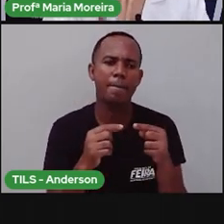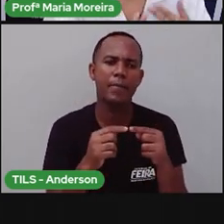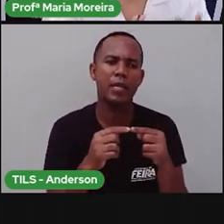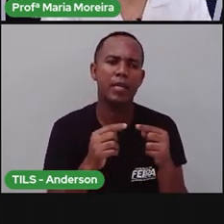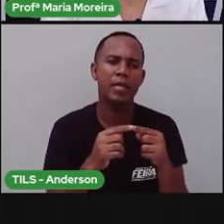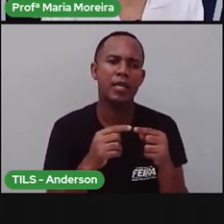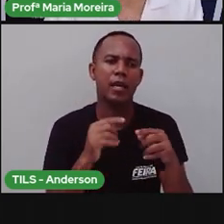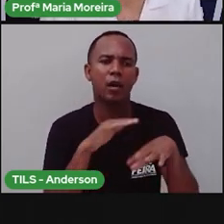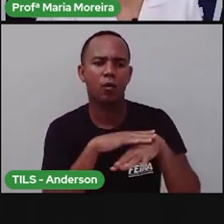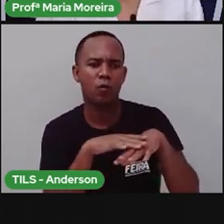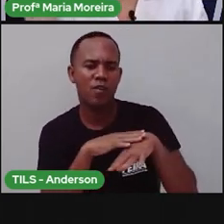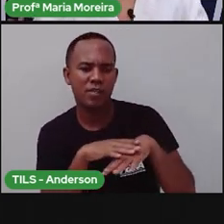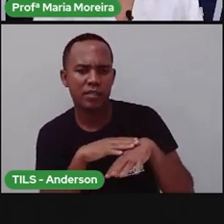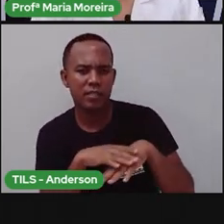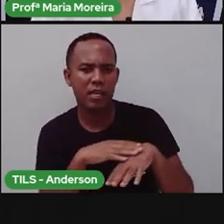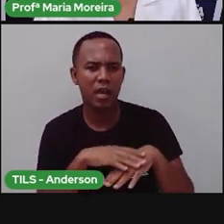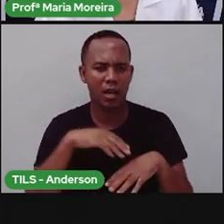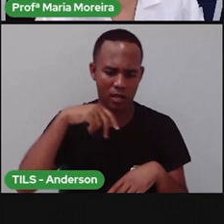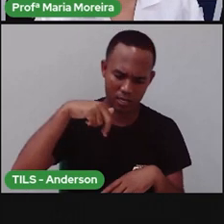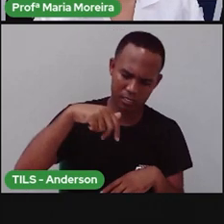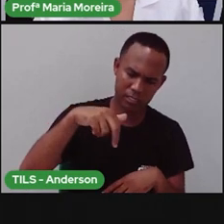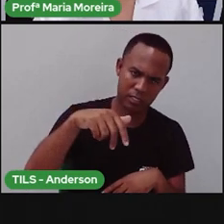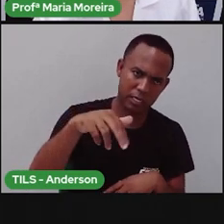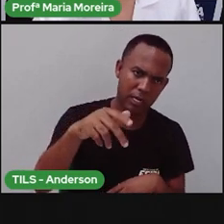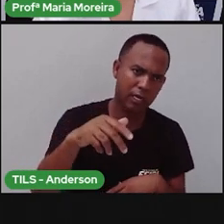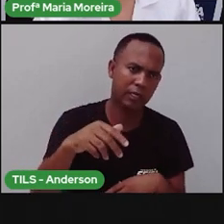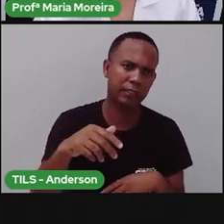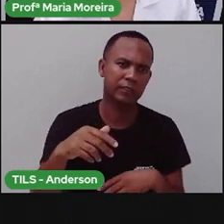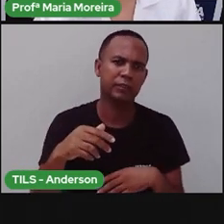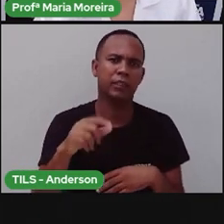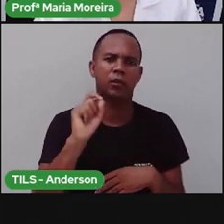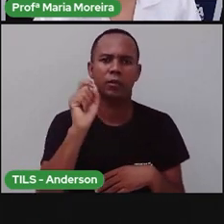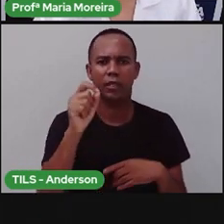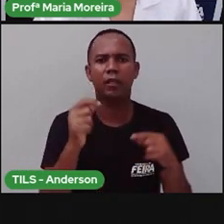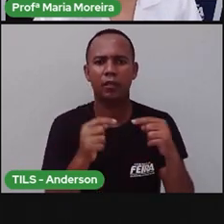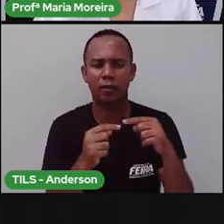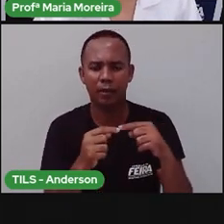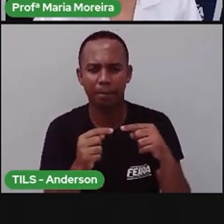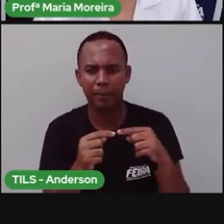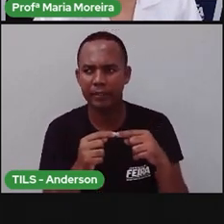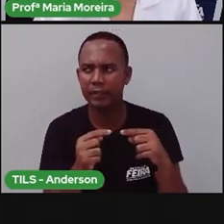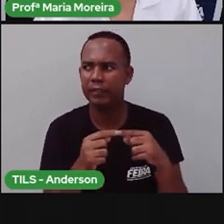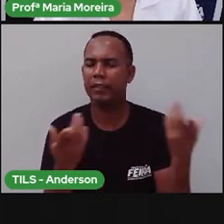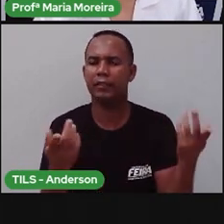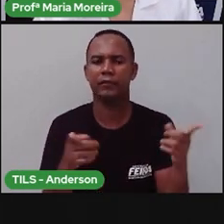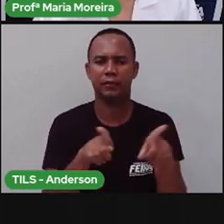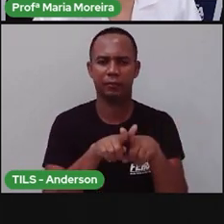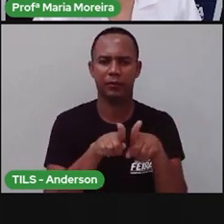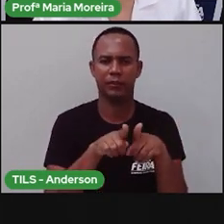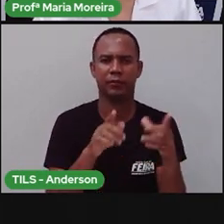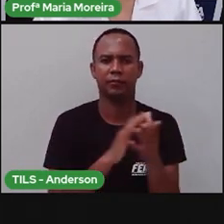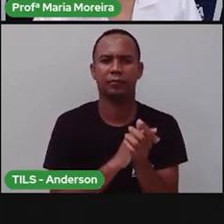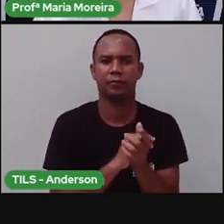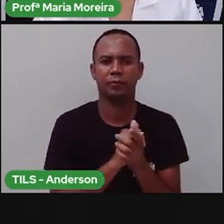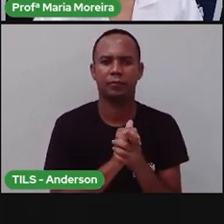de conversar com as outras pessoas, de dialogar. Então, isso aí é uma característica comportamental.